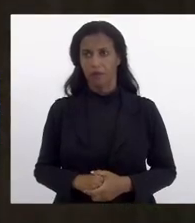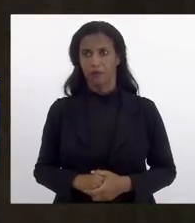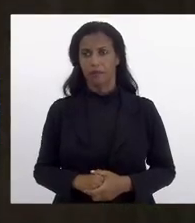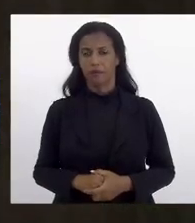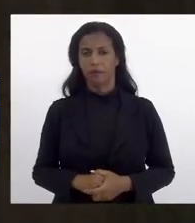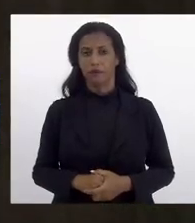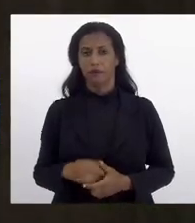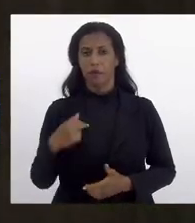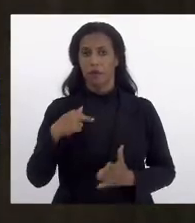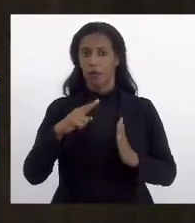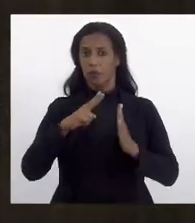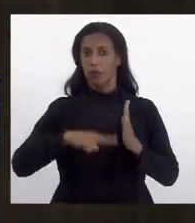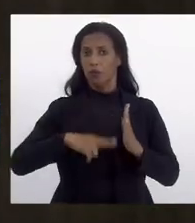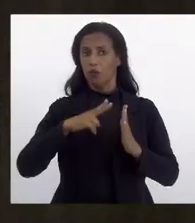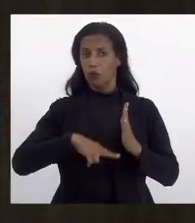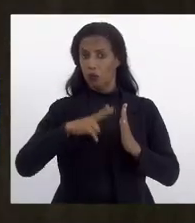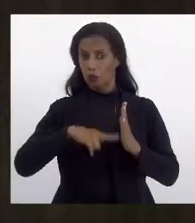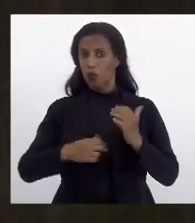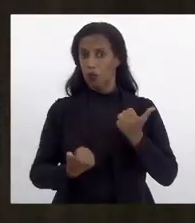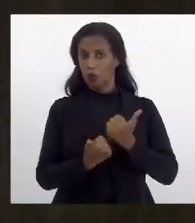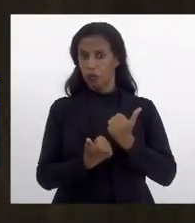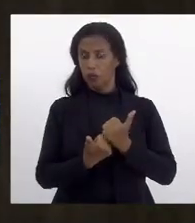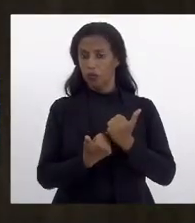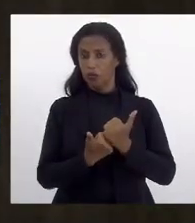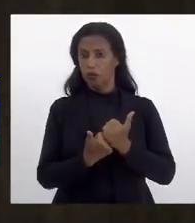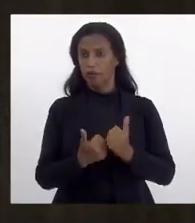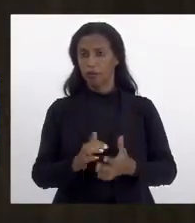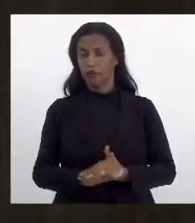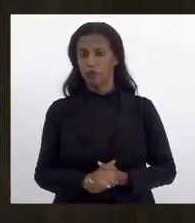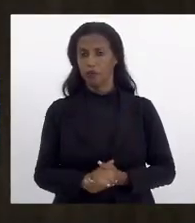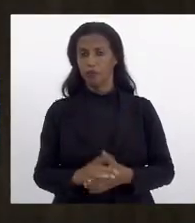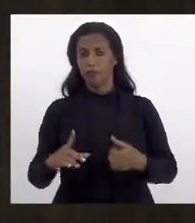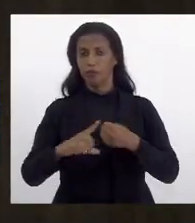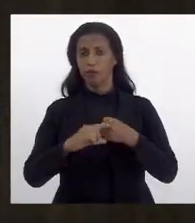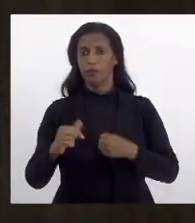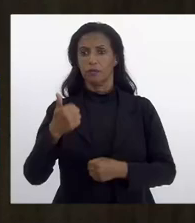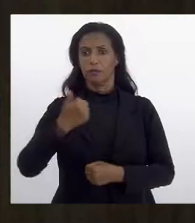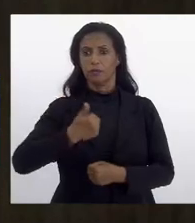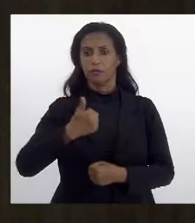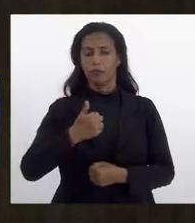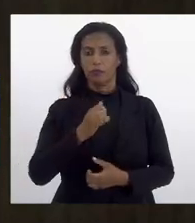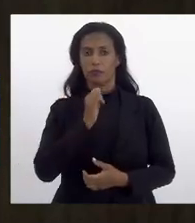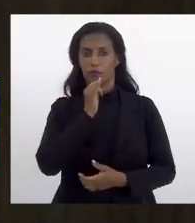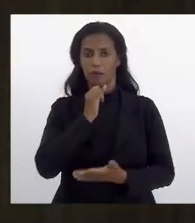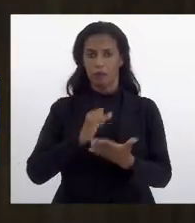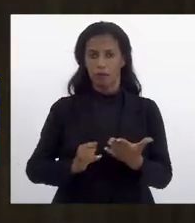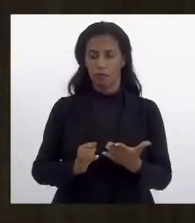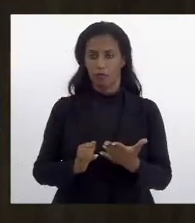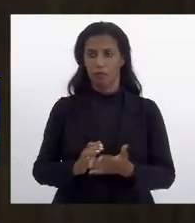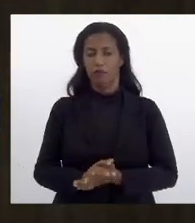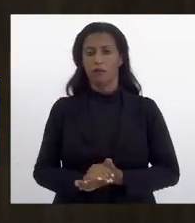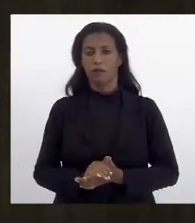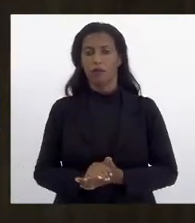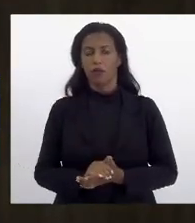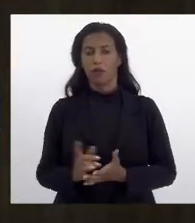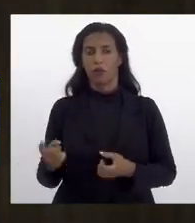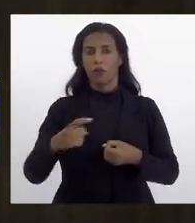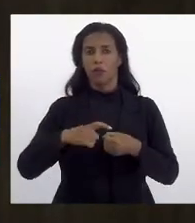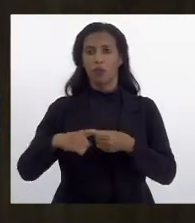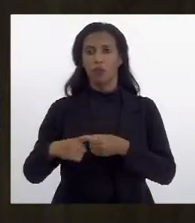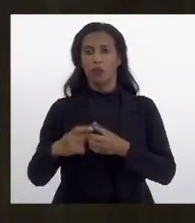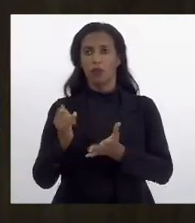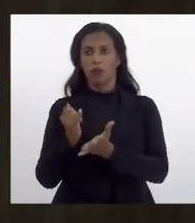substitutivo. Mas eu quero ler o substitutivo. Artigo 1º. Fica internalizado o convênio